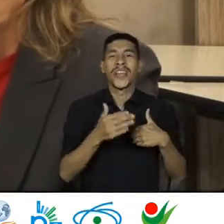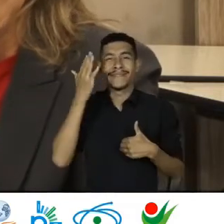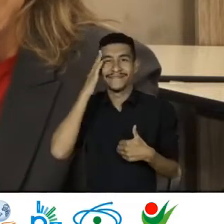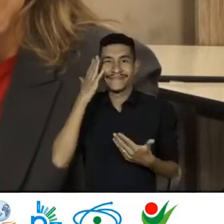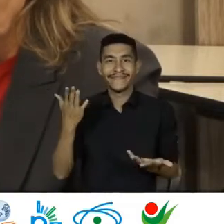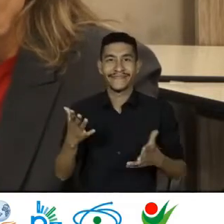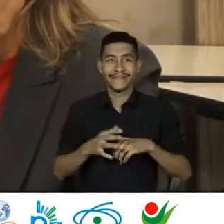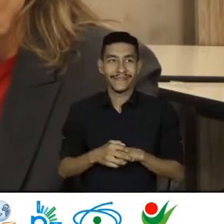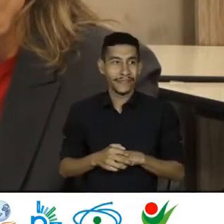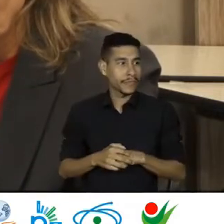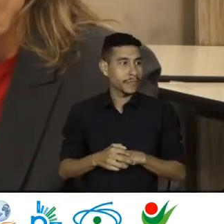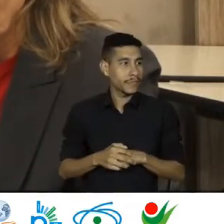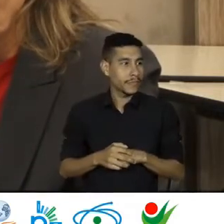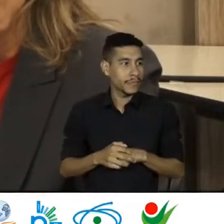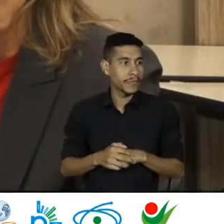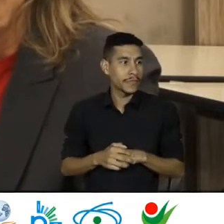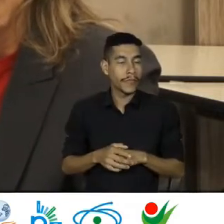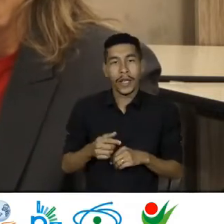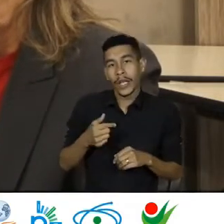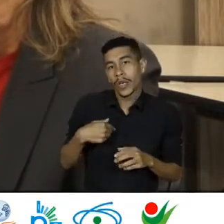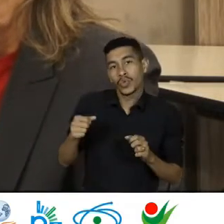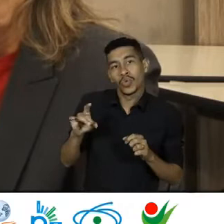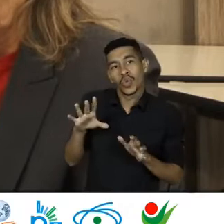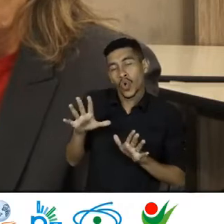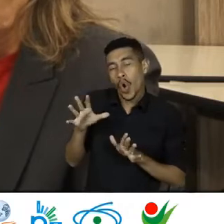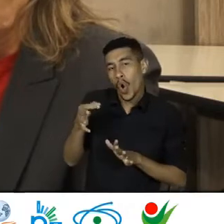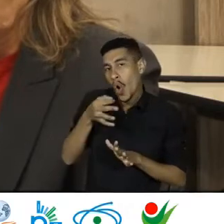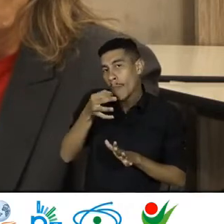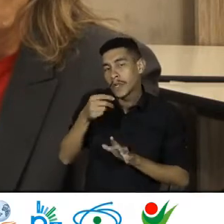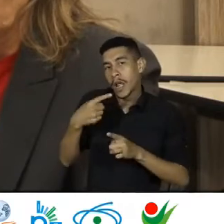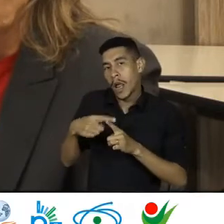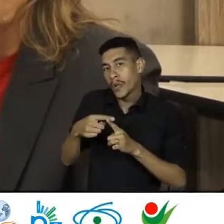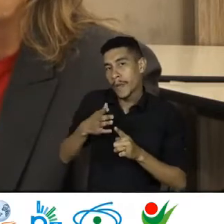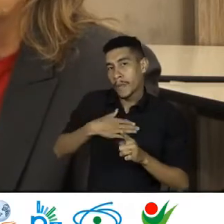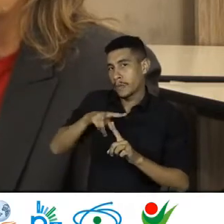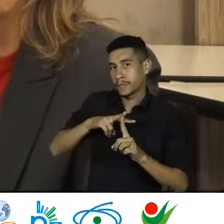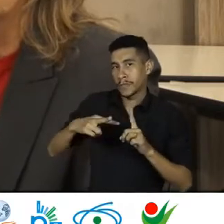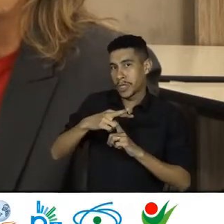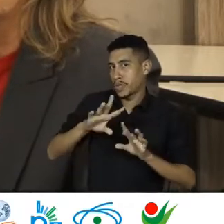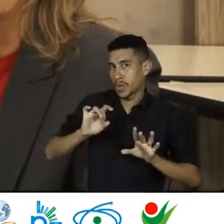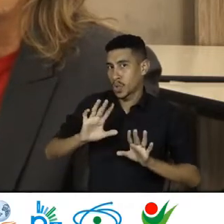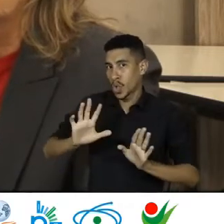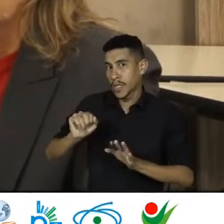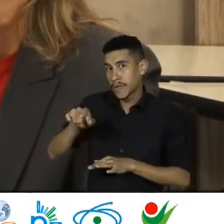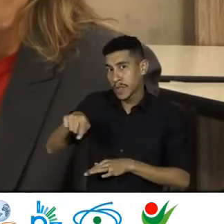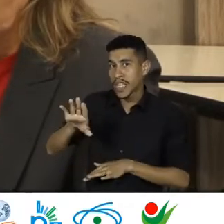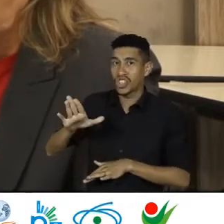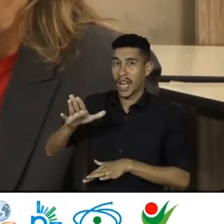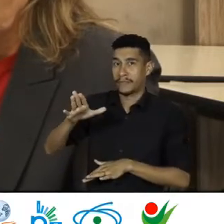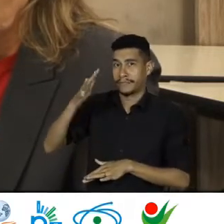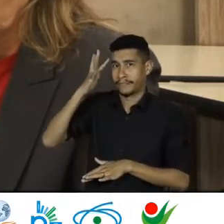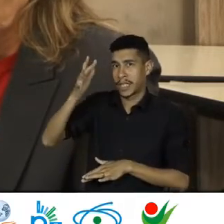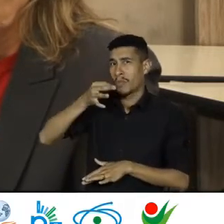Nadege Eu estou Dizendo isso Puramente Por percepção Gostaria Se a senhora Tivesse alguma Reflexão Já também